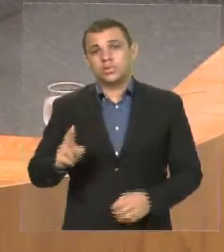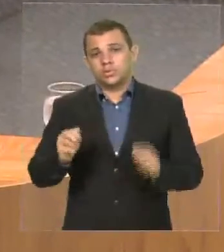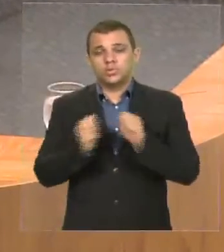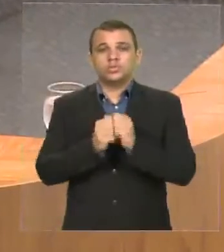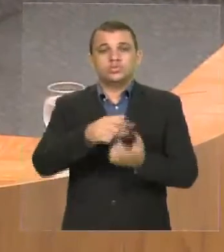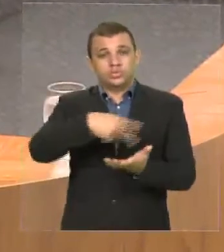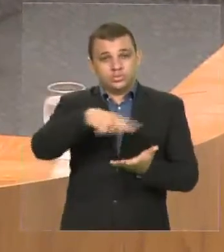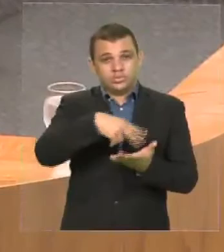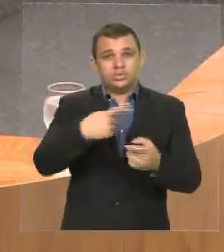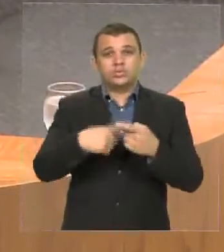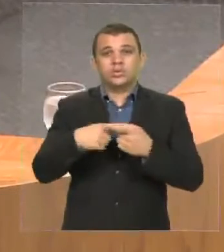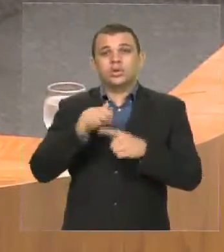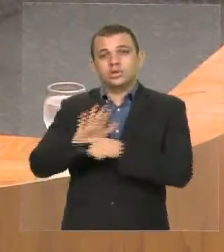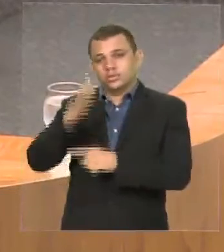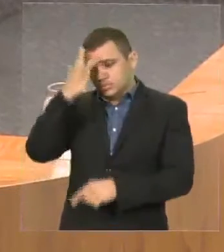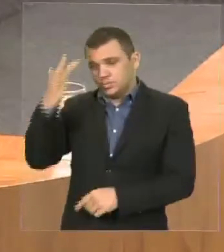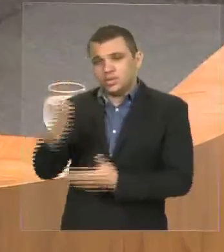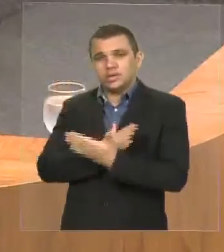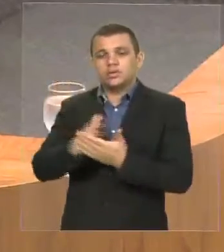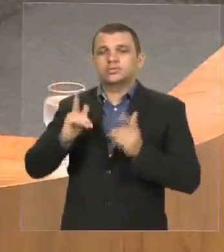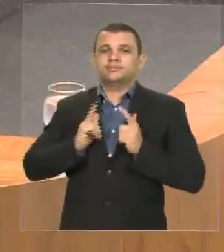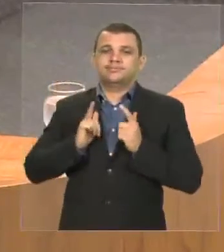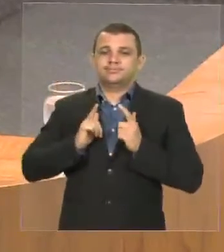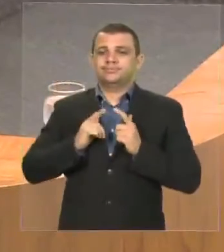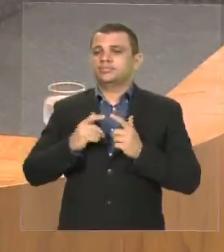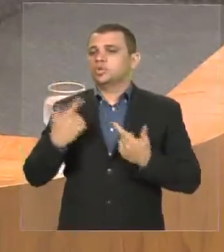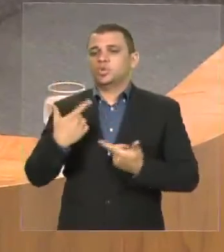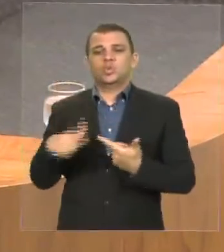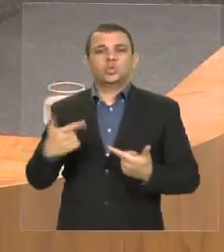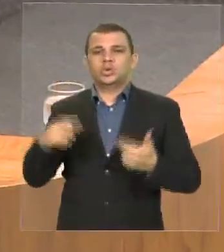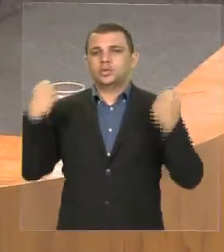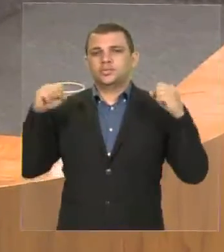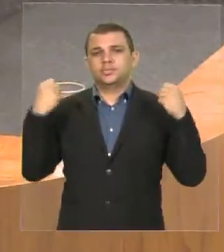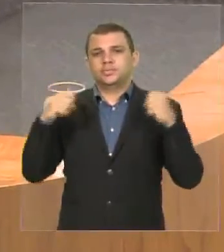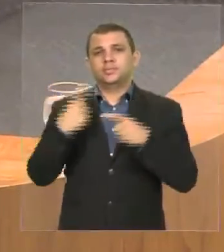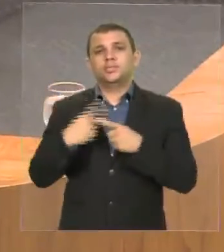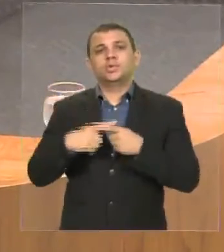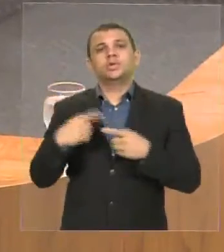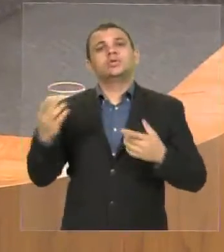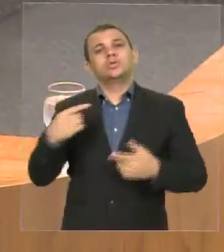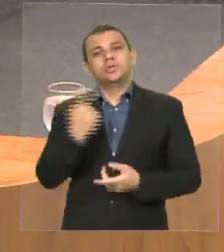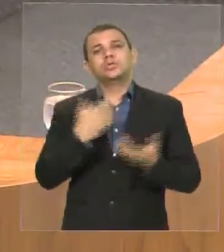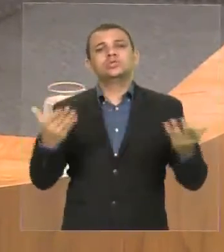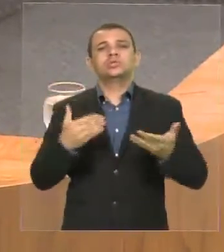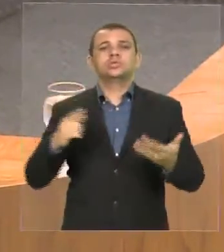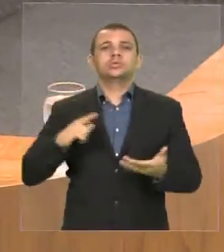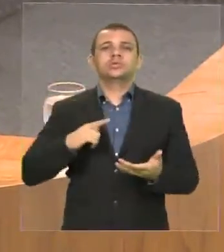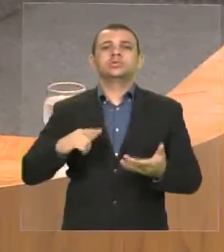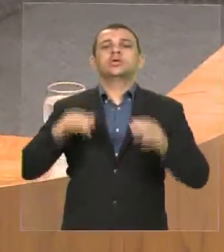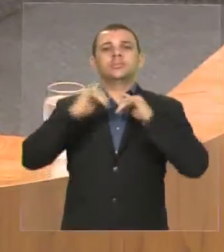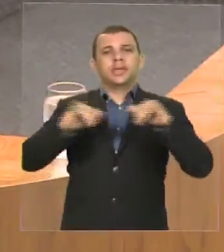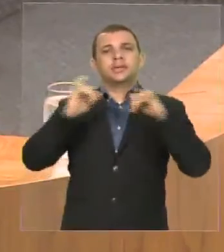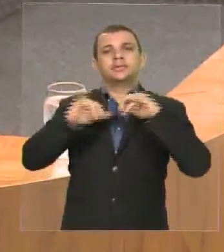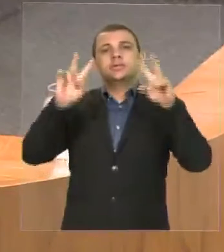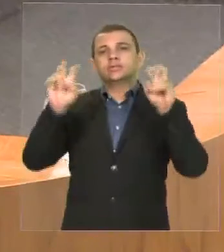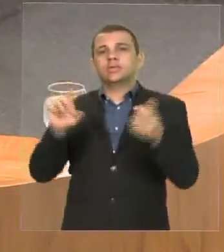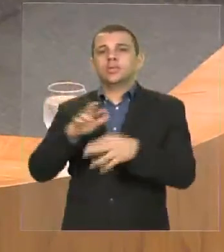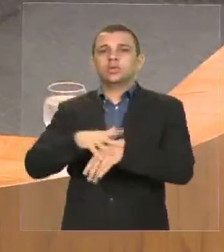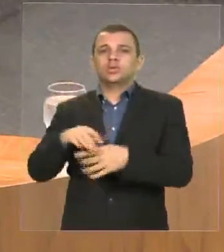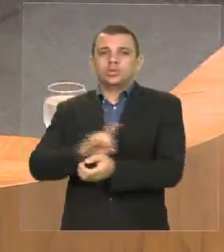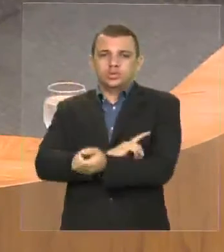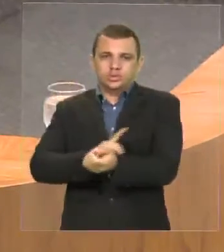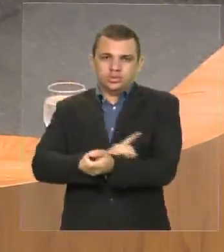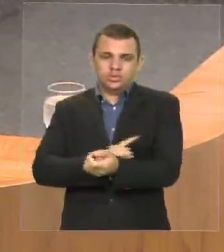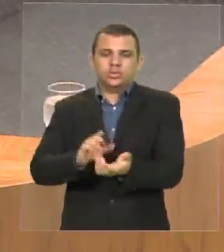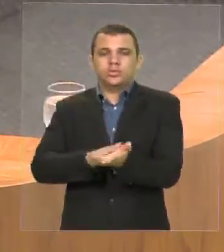um exercício físico, não fazem nada, justamente que nós temos hoje aí a mídia toda voltada à diabetes. Então, parabéns, Padre José Geraldo